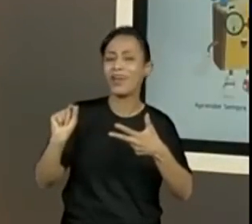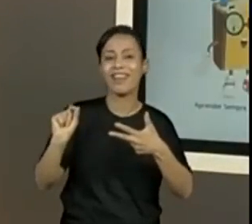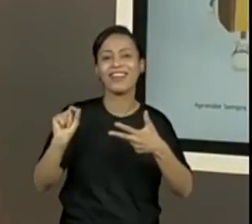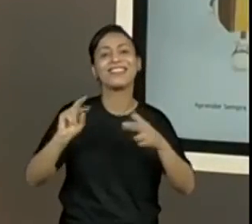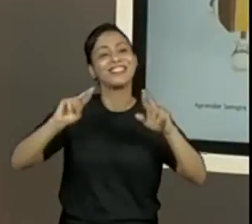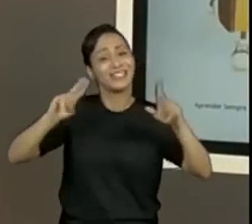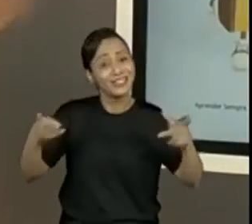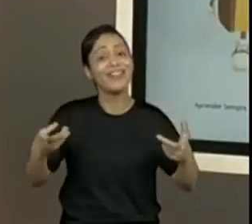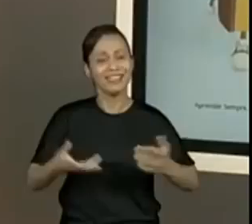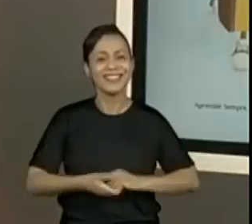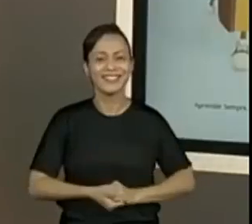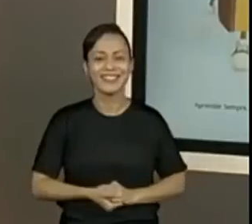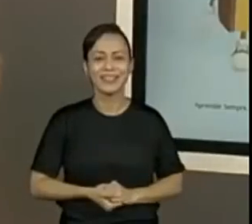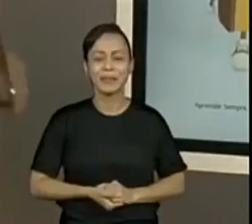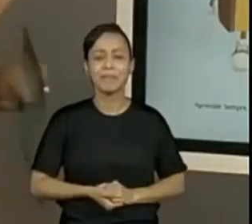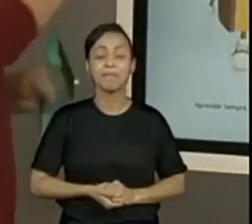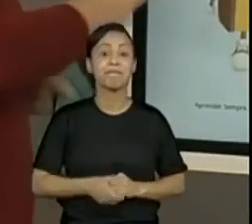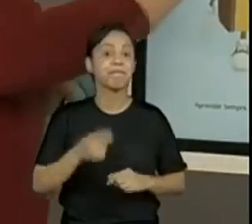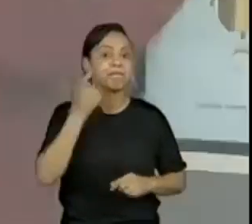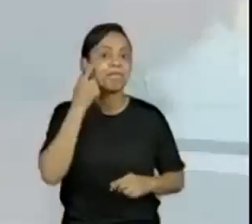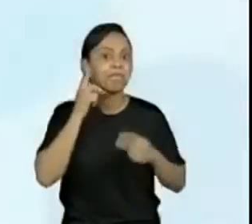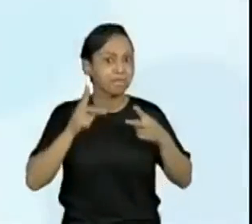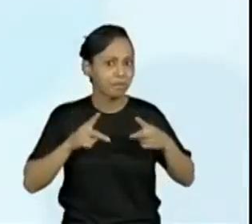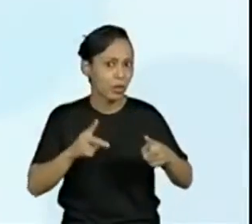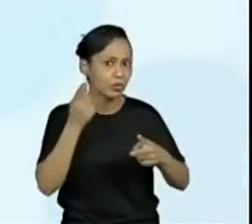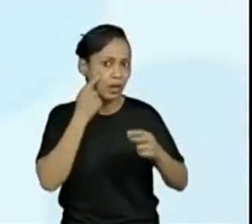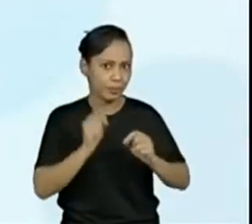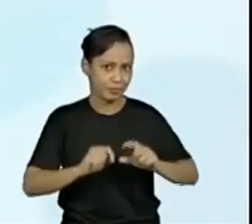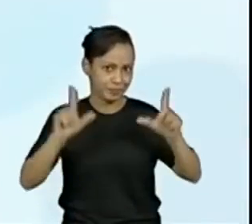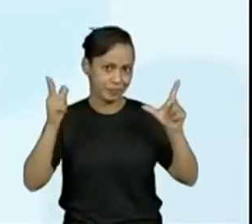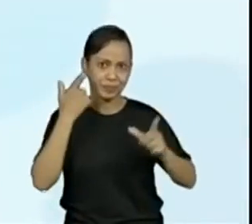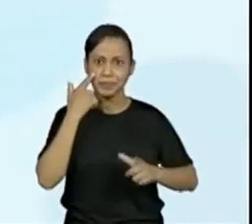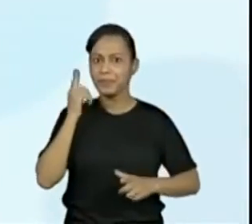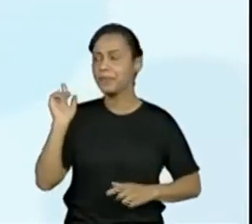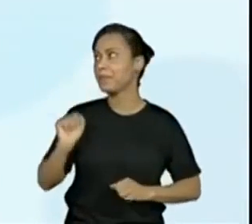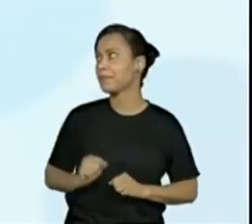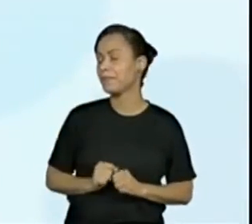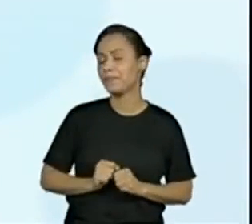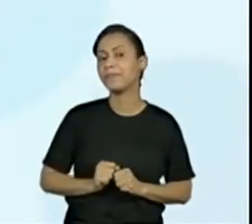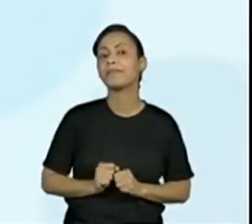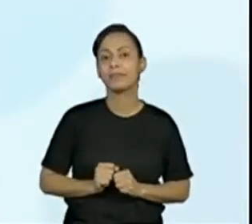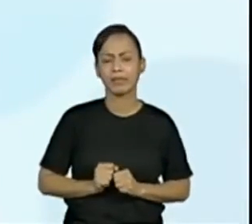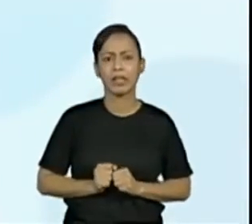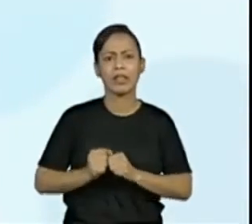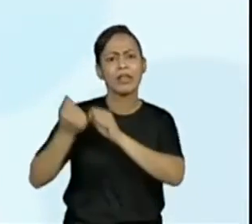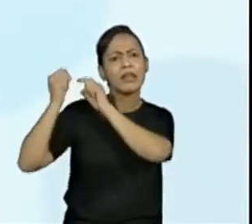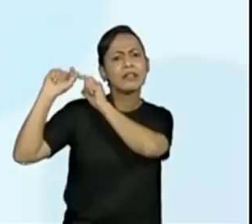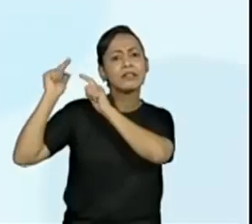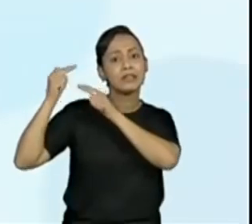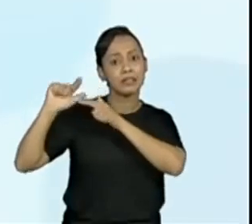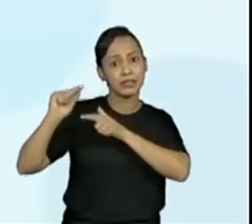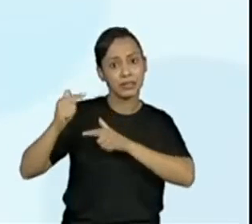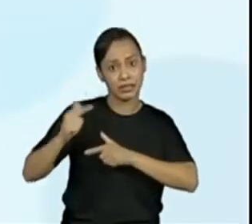Opa, estava faltando mais uma parte. Vamos continuar. Olha lá. E aqui, quando fala da tradição, que fazem parte da nossa cultura.